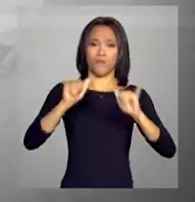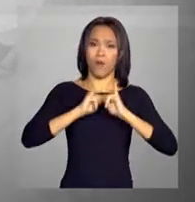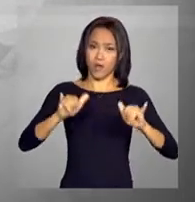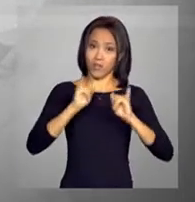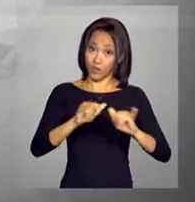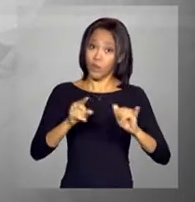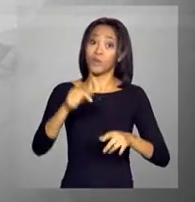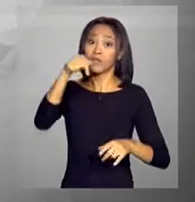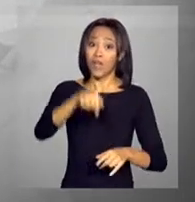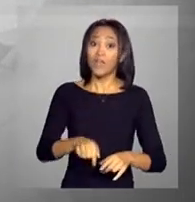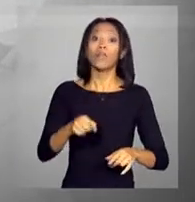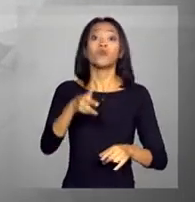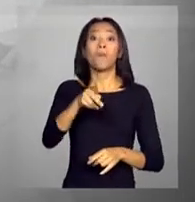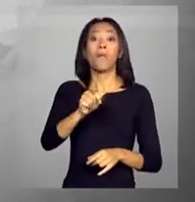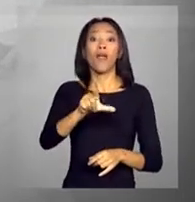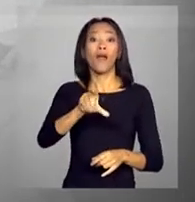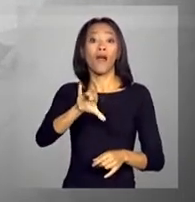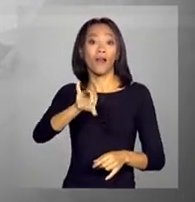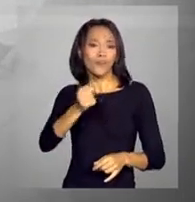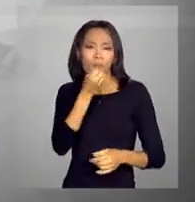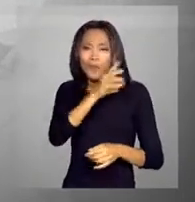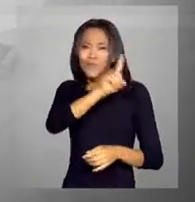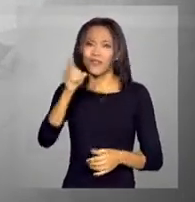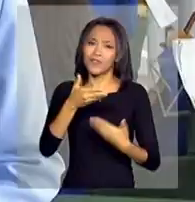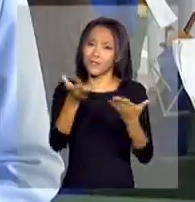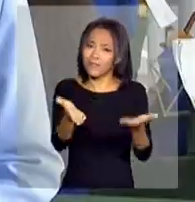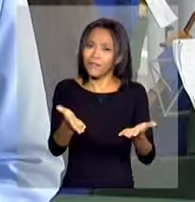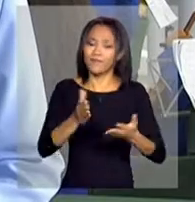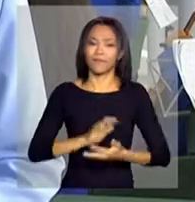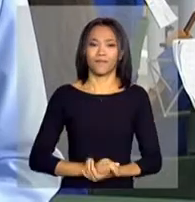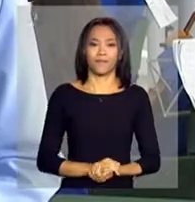direto do Palácio do Planalto. Bom dia, Mara.